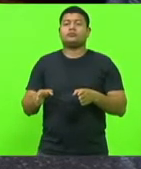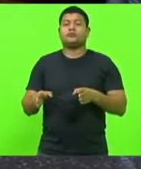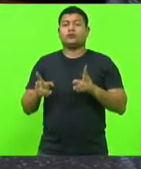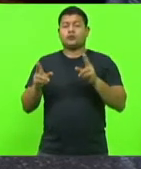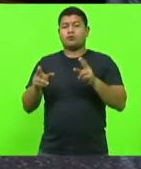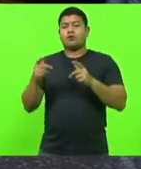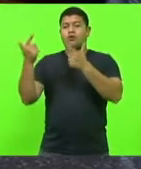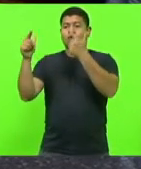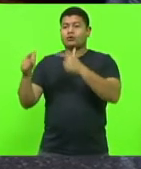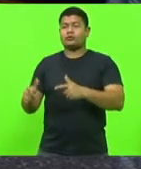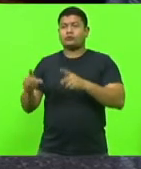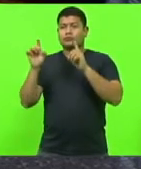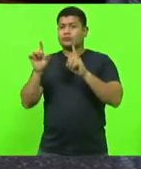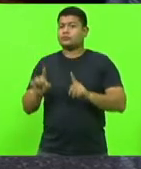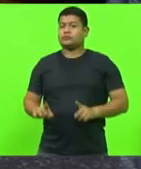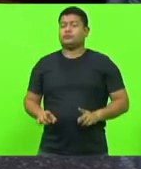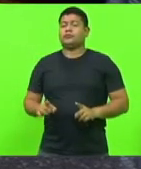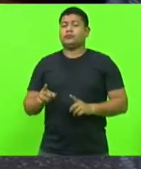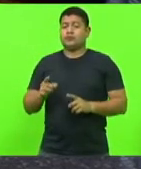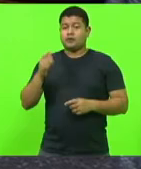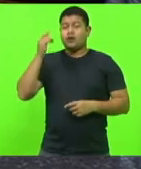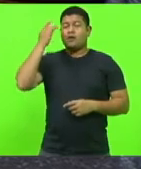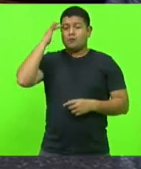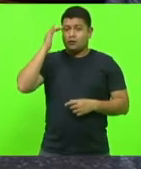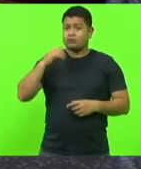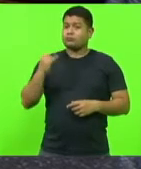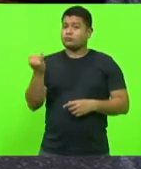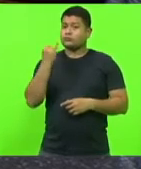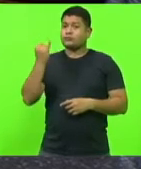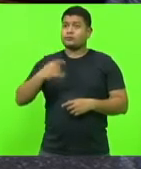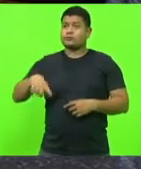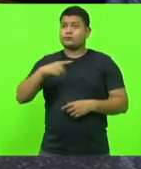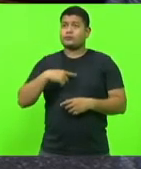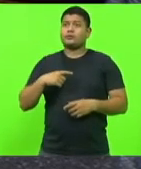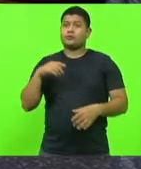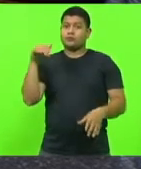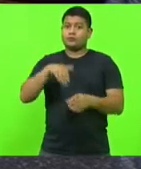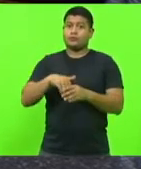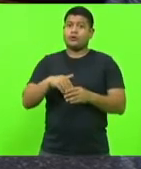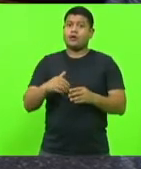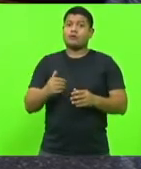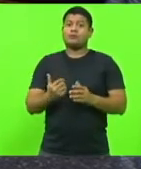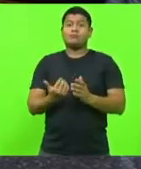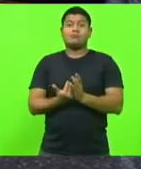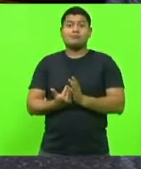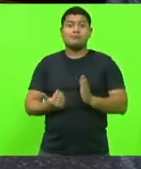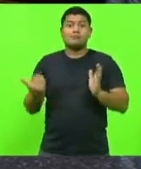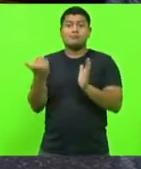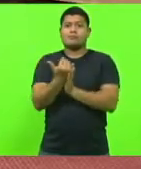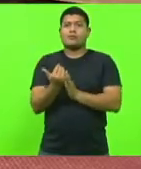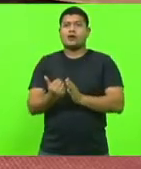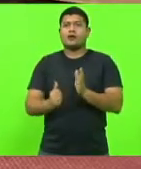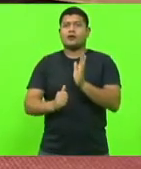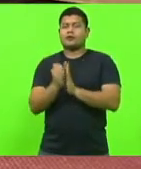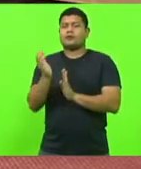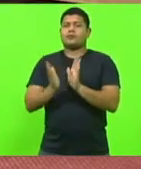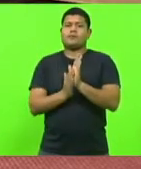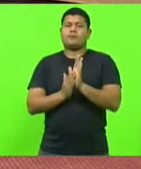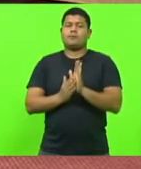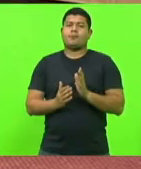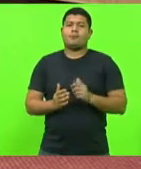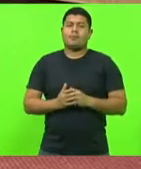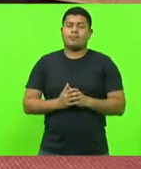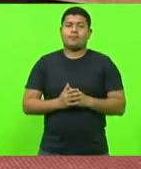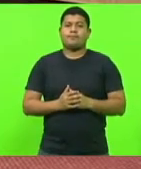deficiências. Eu vejo que isso é importante. Então, isso que nós estamos votando além da questão da multa, deputado Maurício. Uma palavra para a deputada Paulinha. Senhor